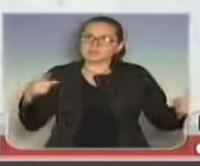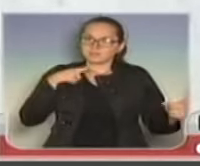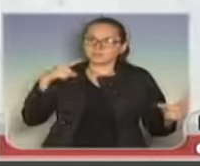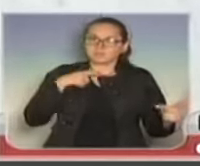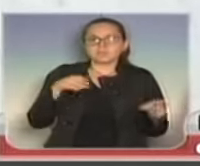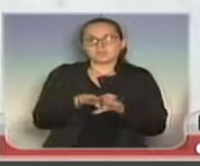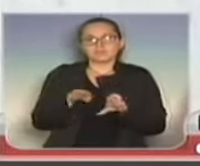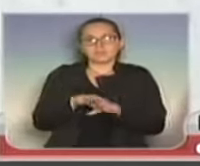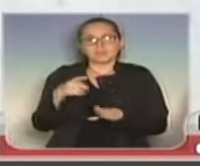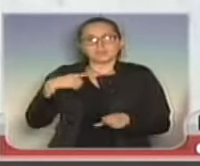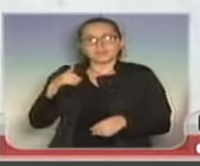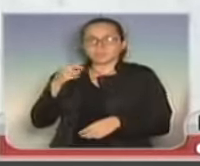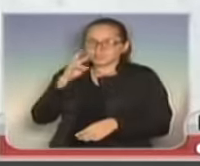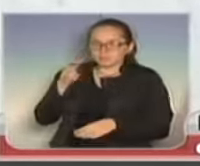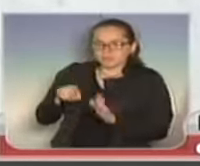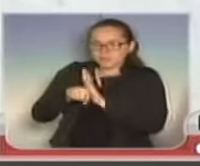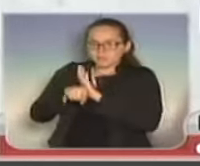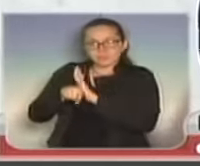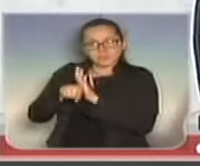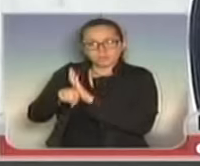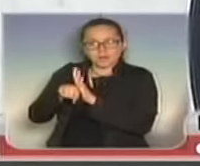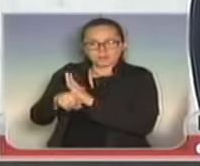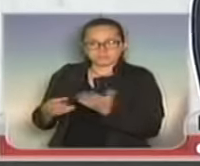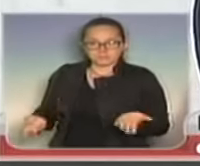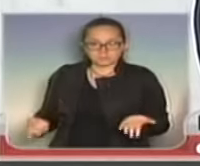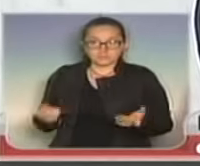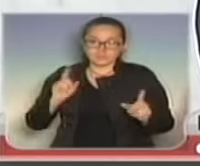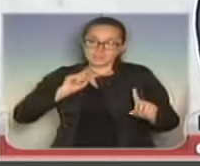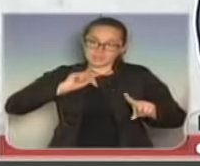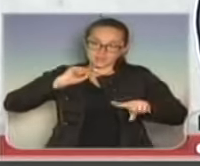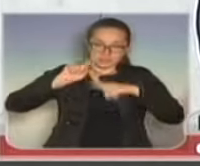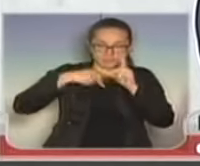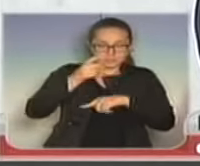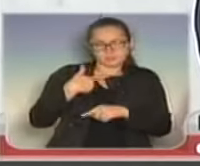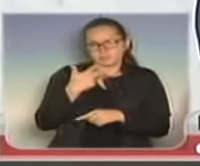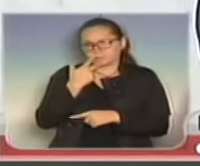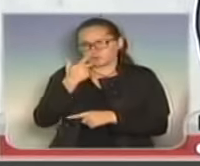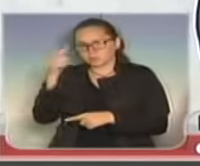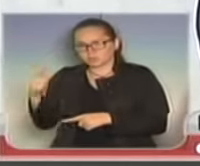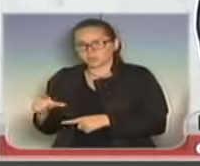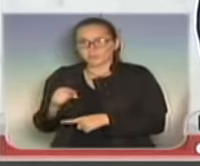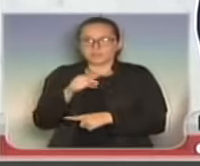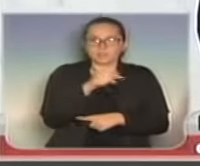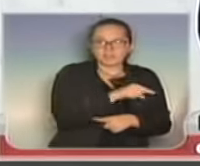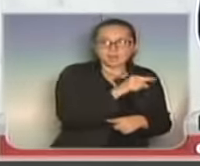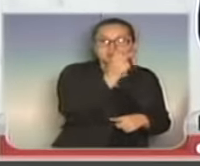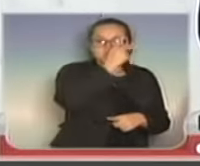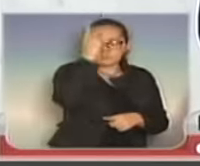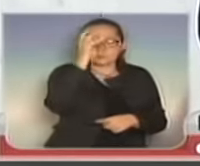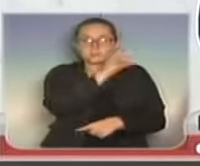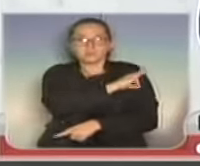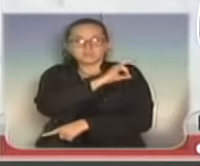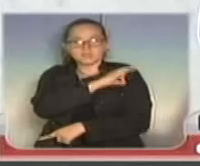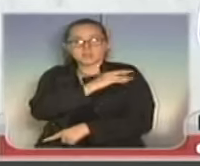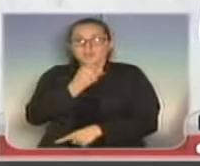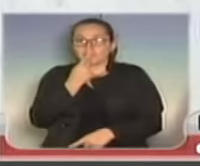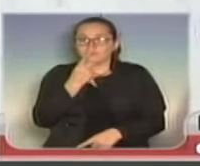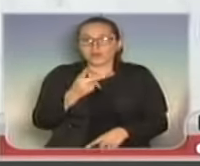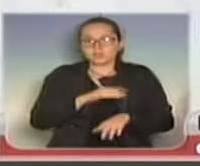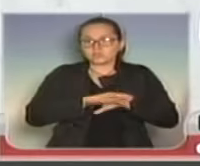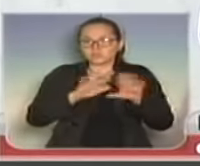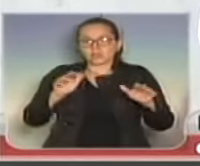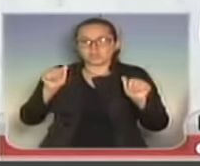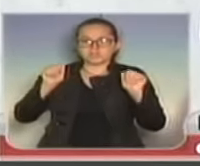sim condições de averiguar um problema de suspeito. Depois ele diz novamente que os agentes deveriam apenas ter avisado a PM e ficado